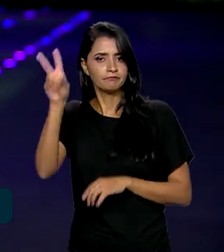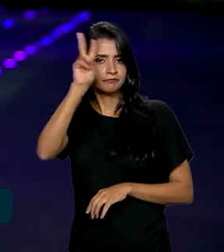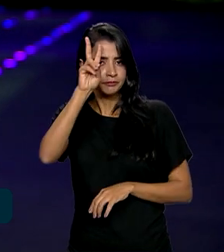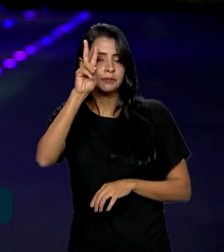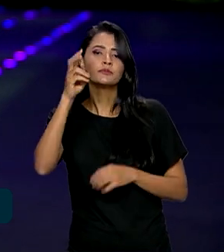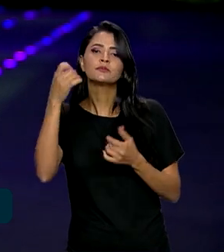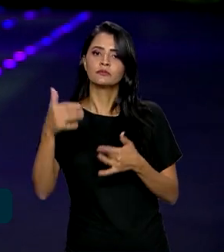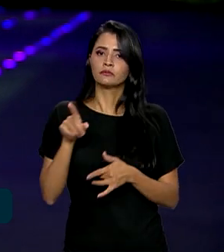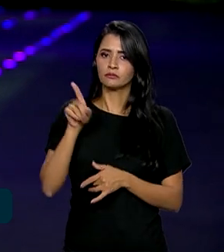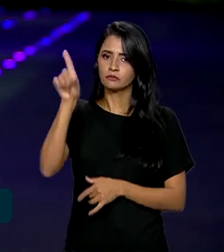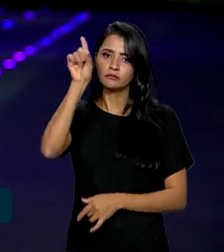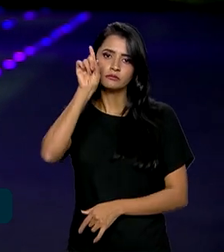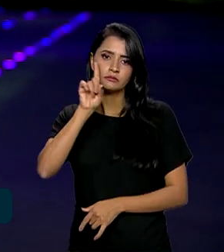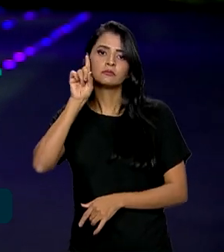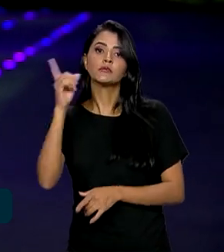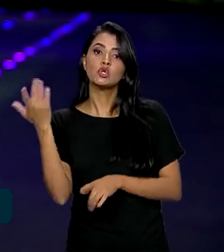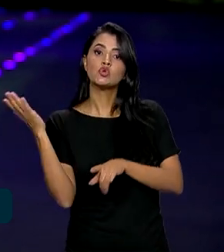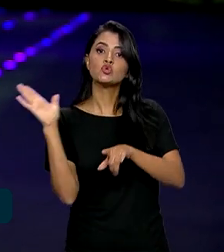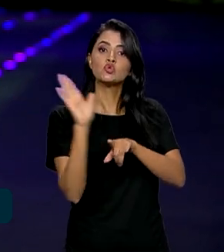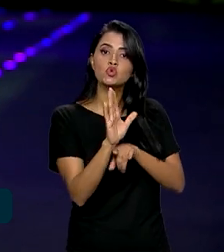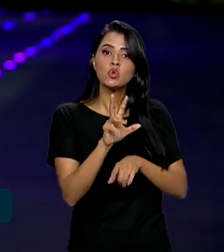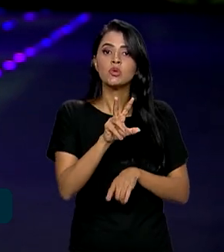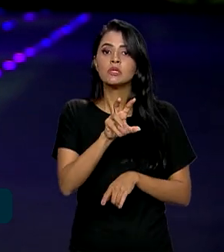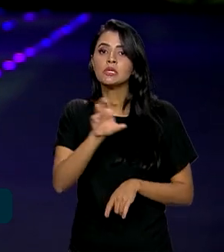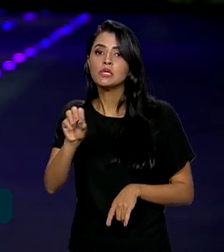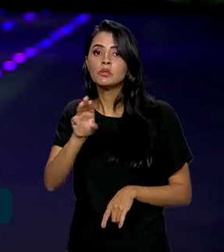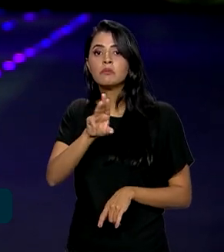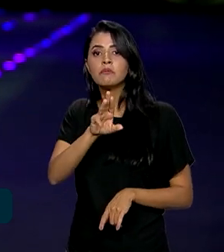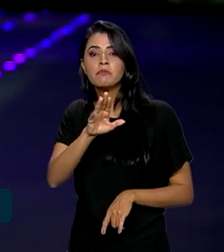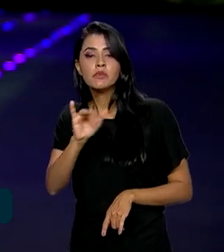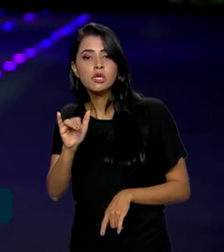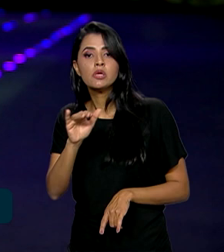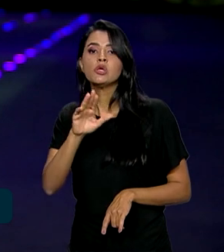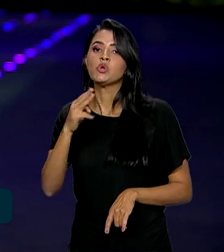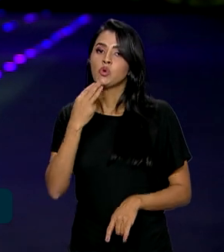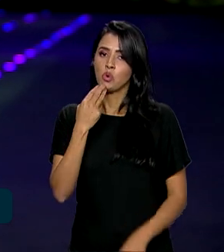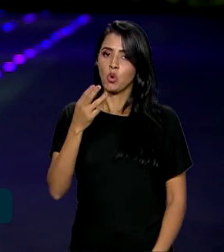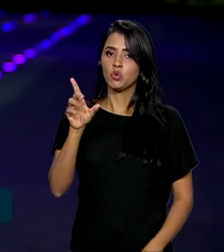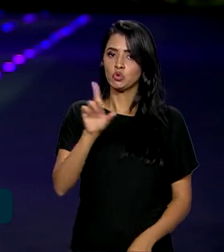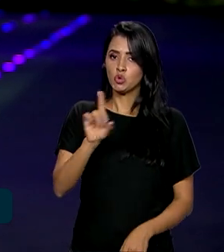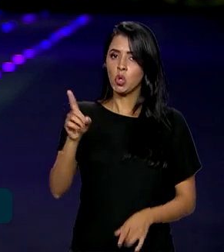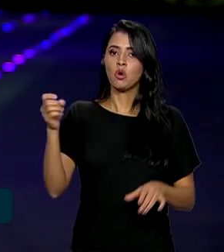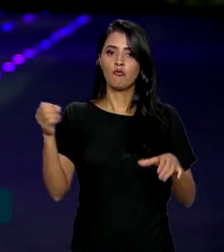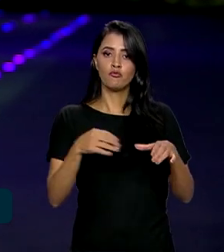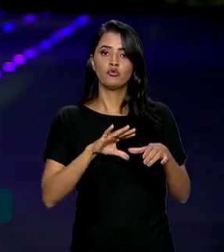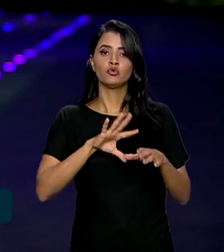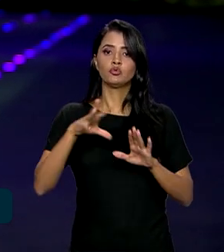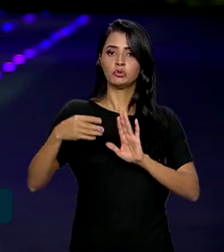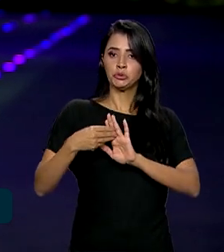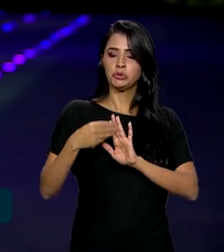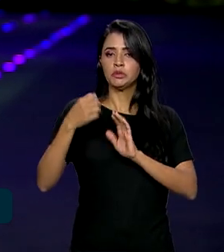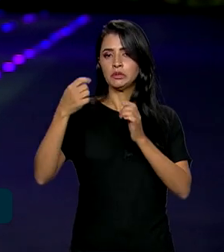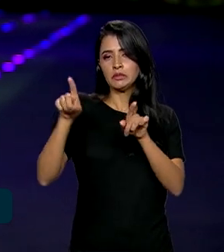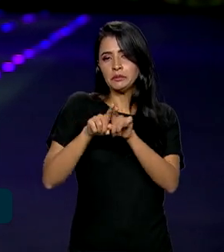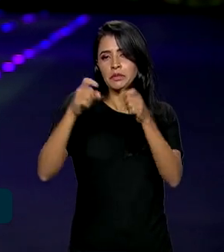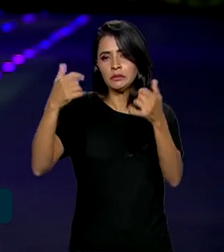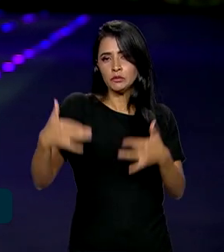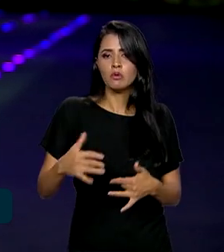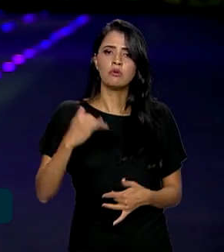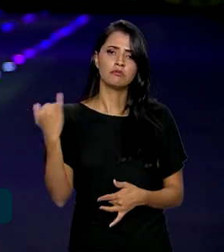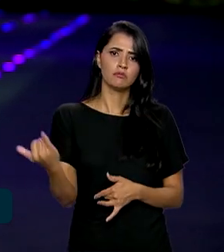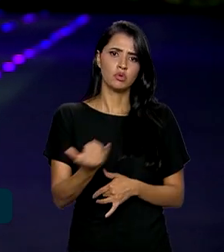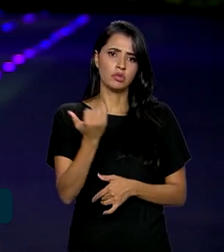fizeram uma contribuição de 500 milhões de dólares ao fundo Amazônia e falou sobre a importância da